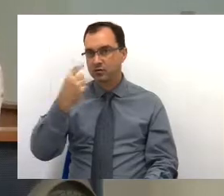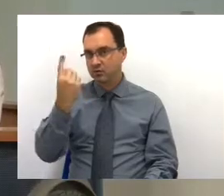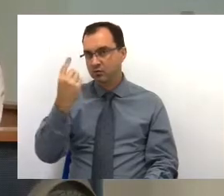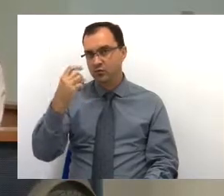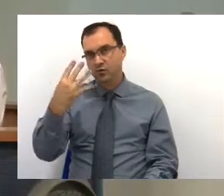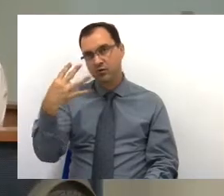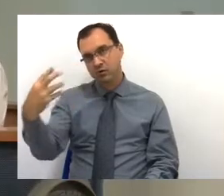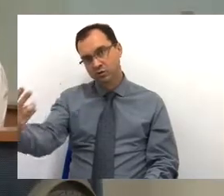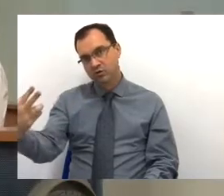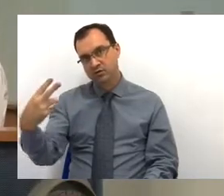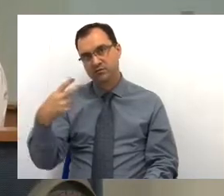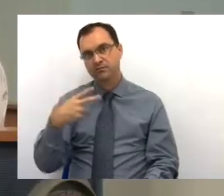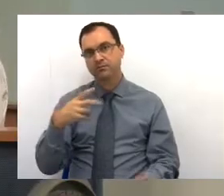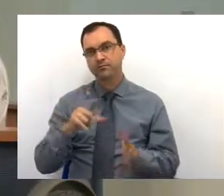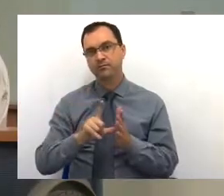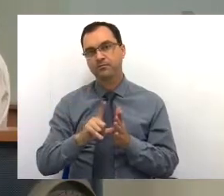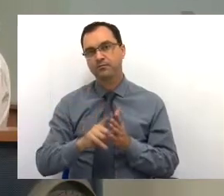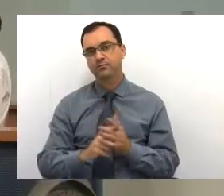.42.